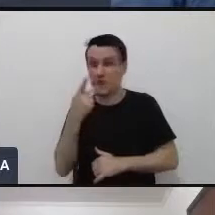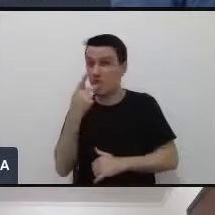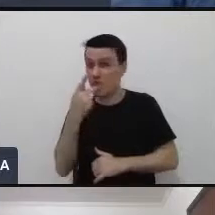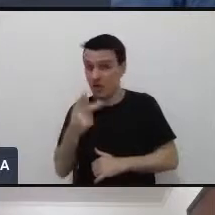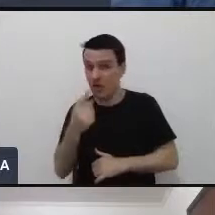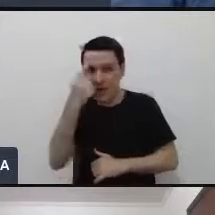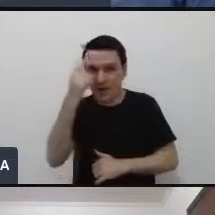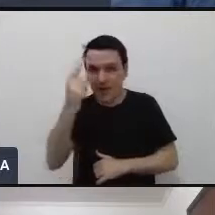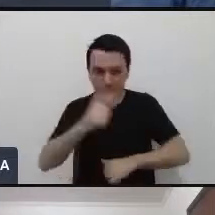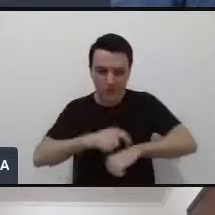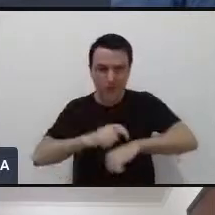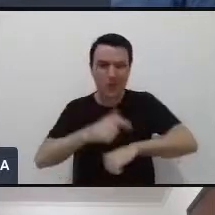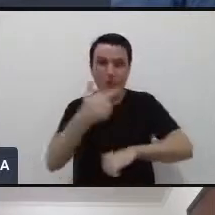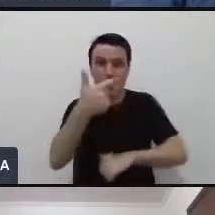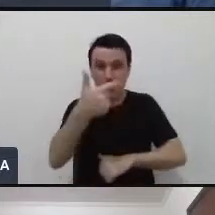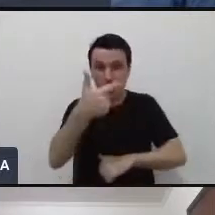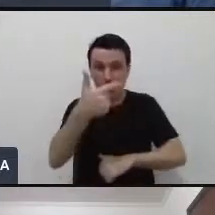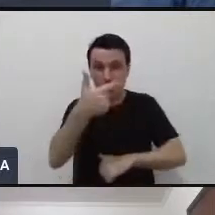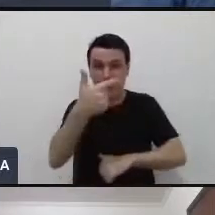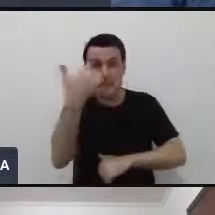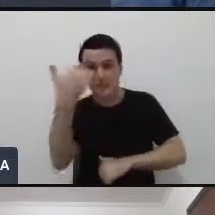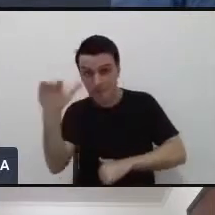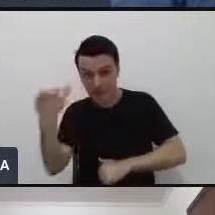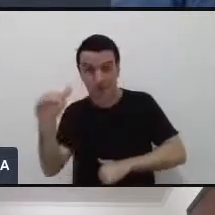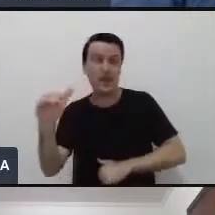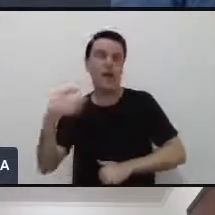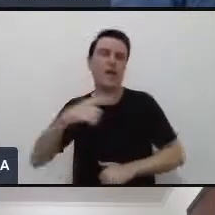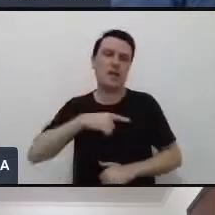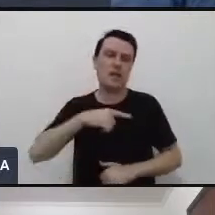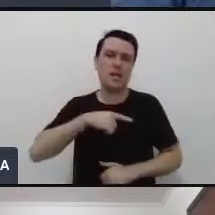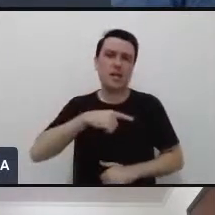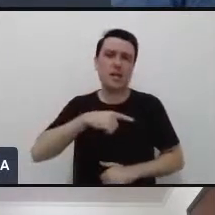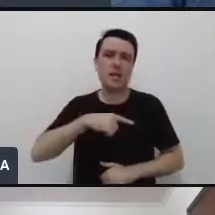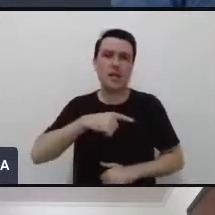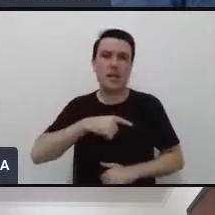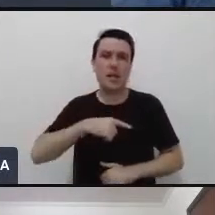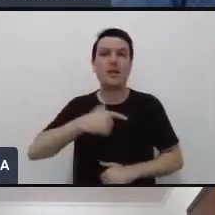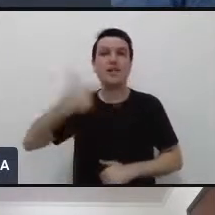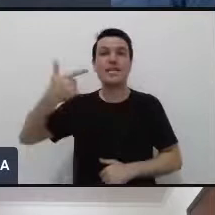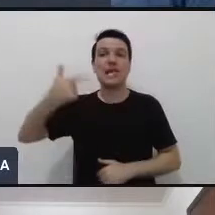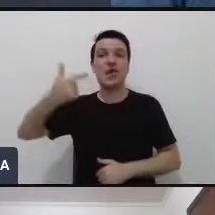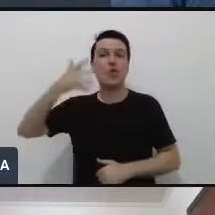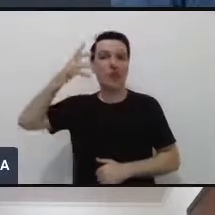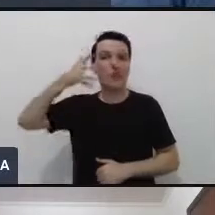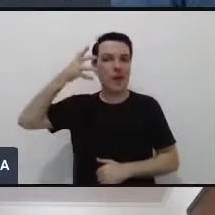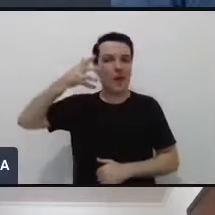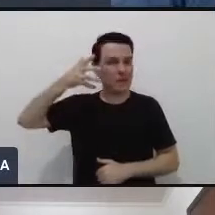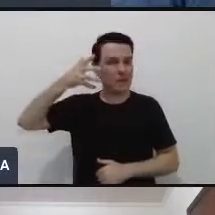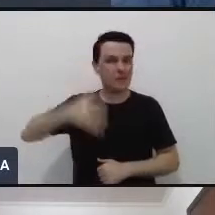das 14h30 a gente tem a nossa segunda palestra do dia